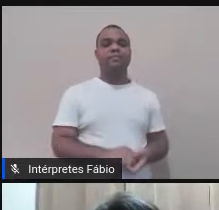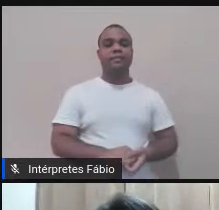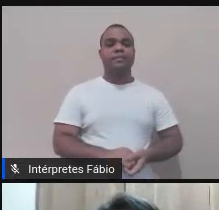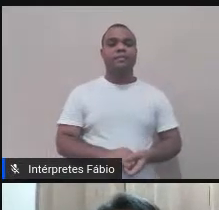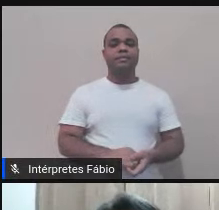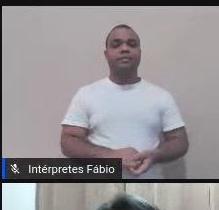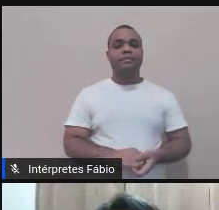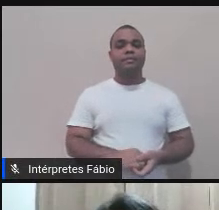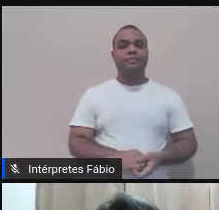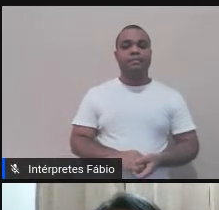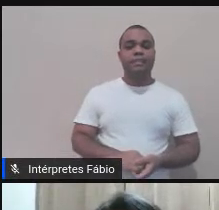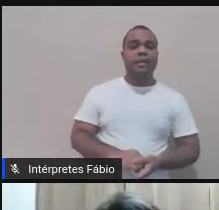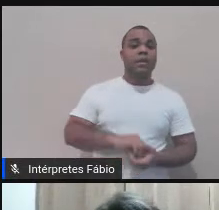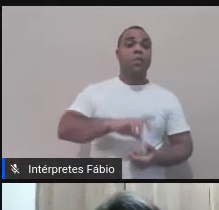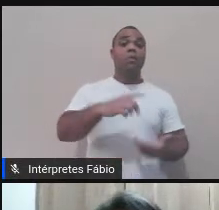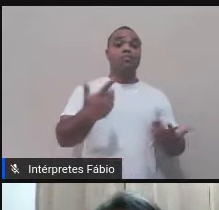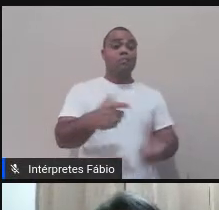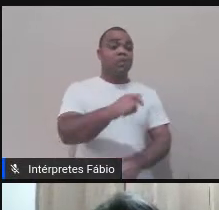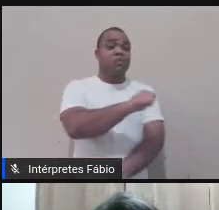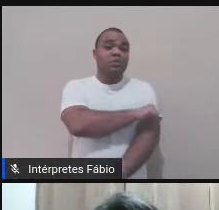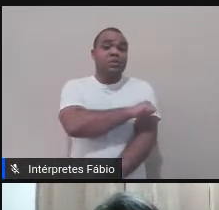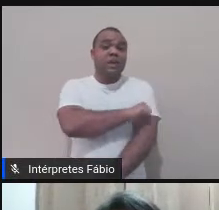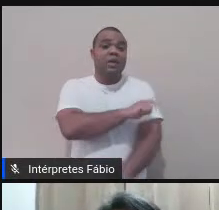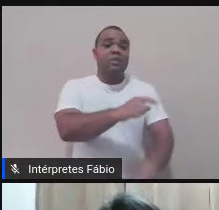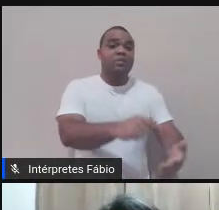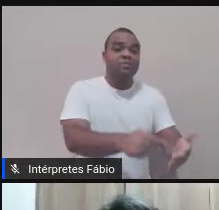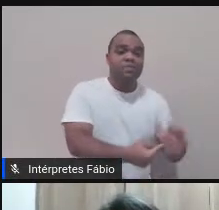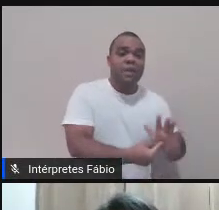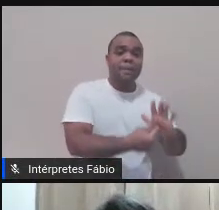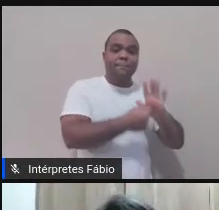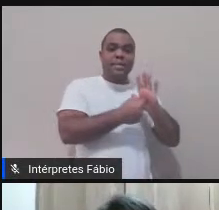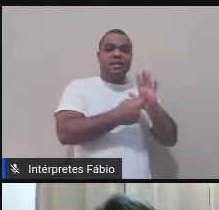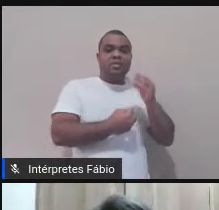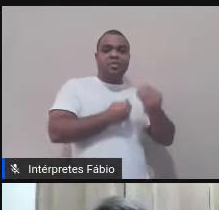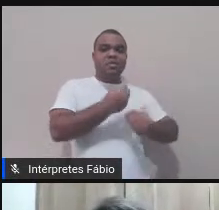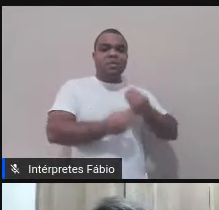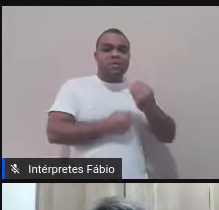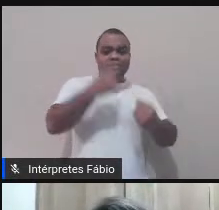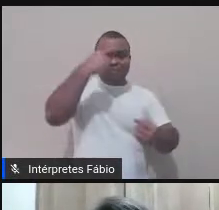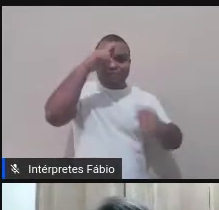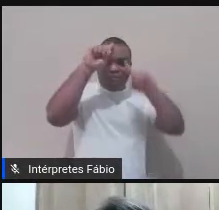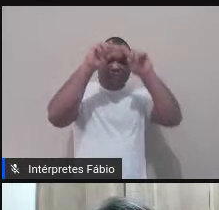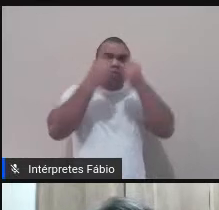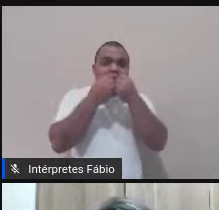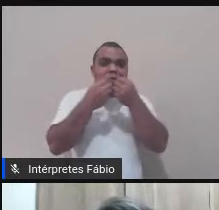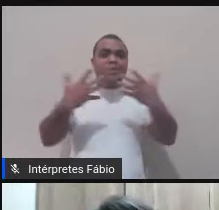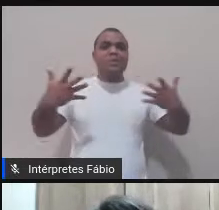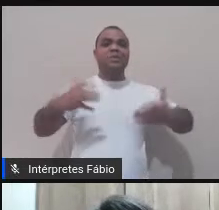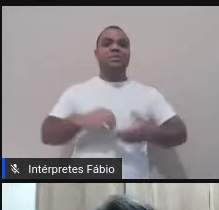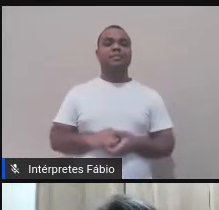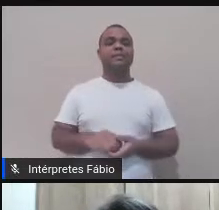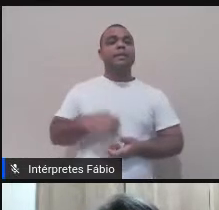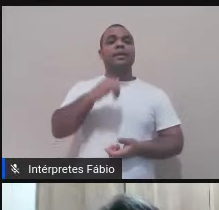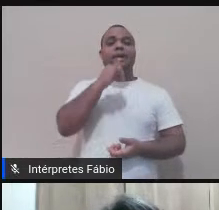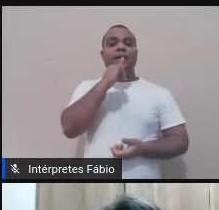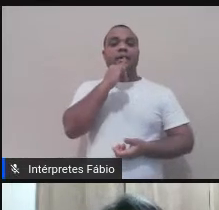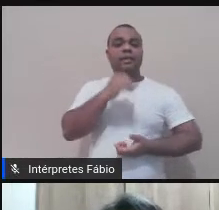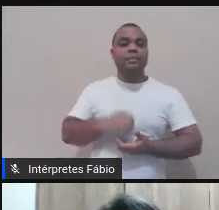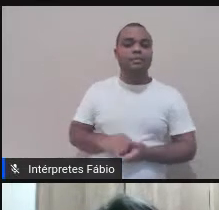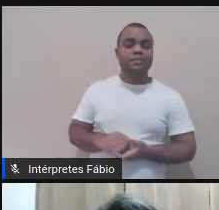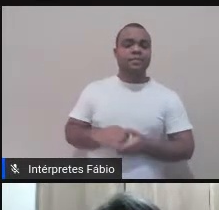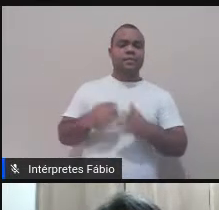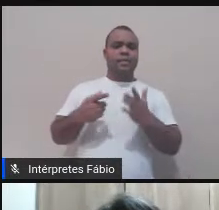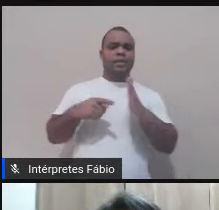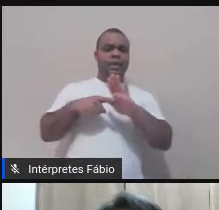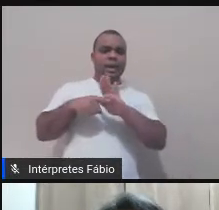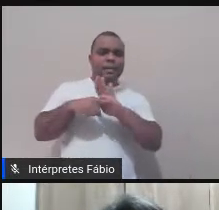disciplina chegaram a ser desdobrados em TCCs e até mesmo projetos de mestrado, como é o caso da pesquisa empreendida